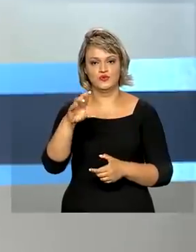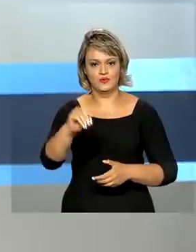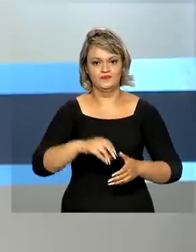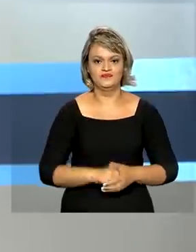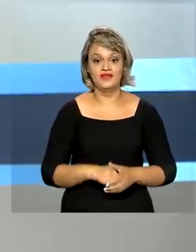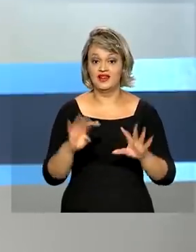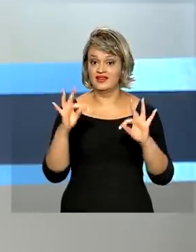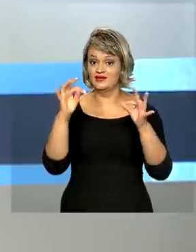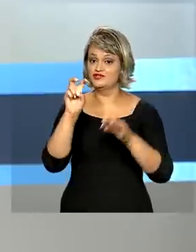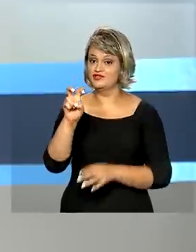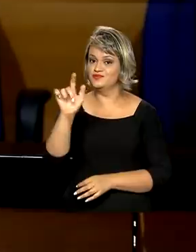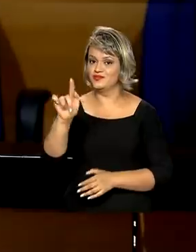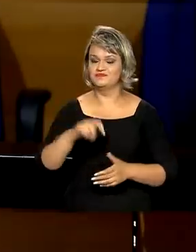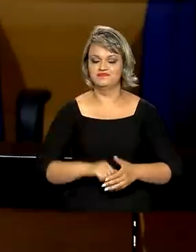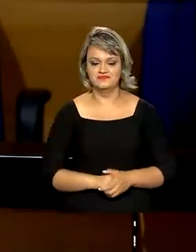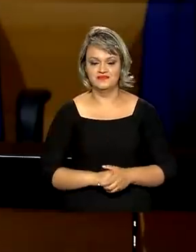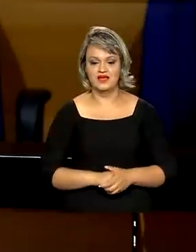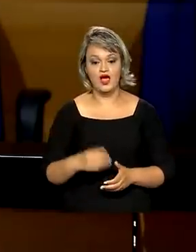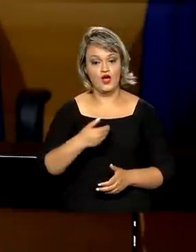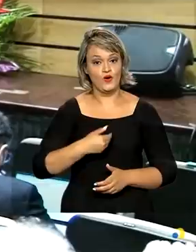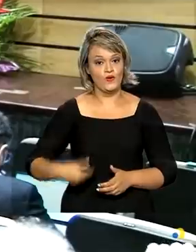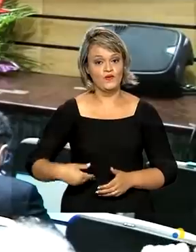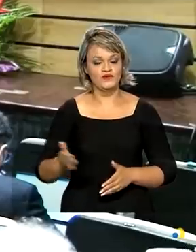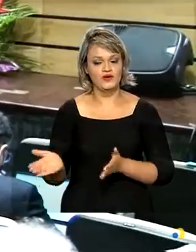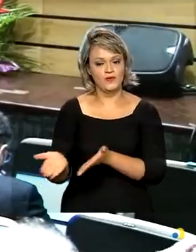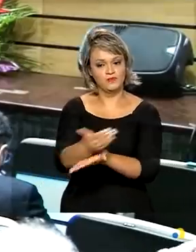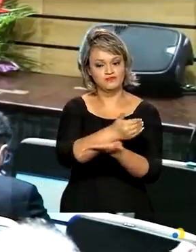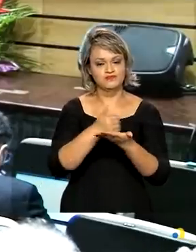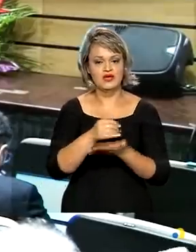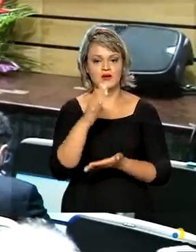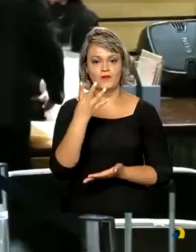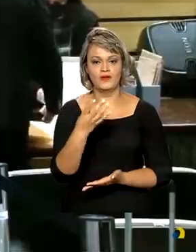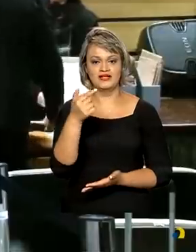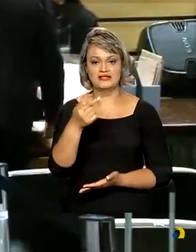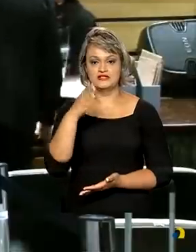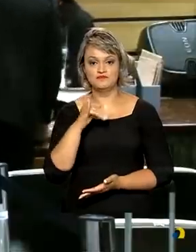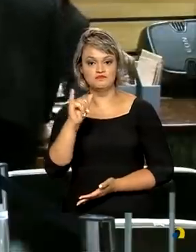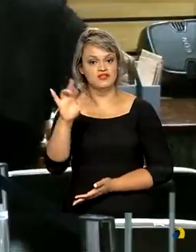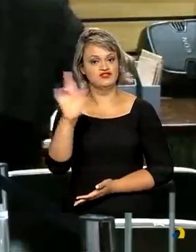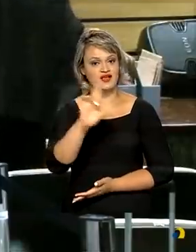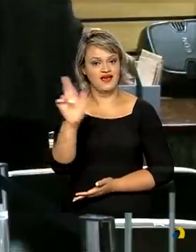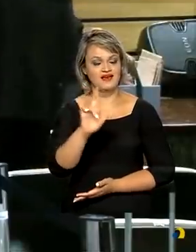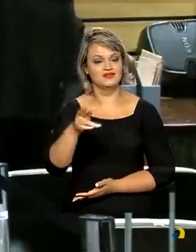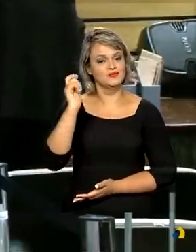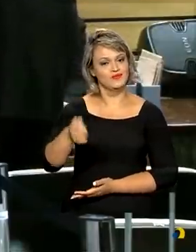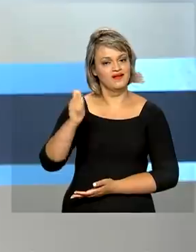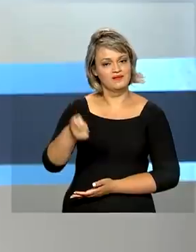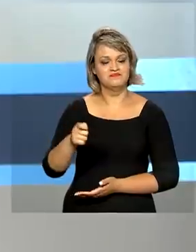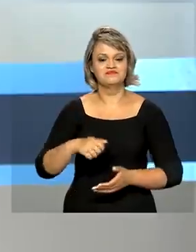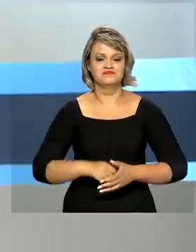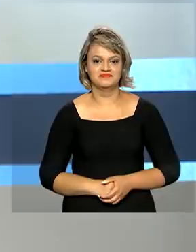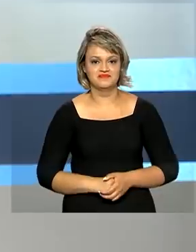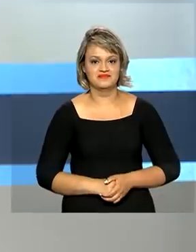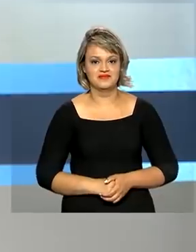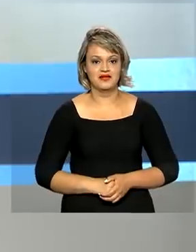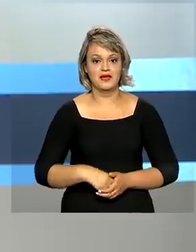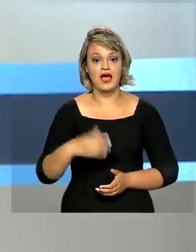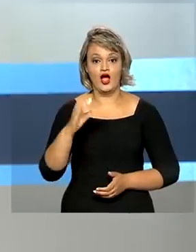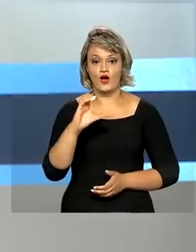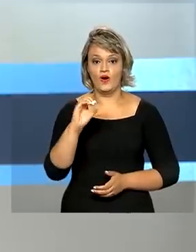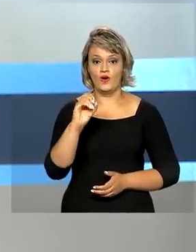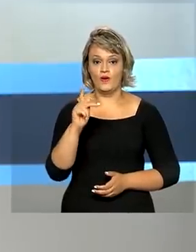Tecnologia 5G, governo federal arrecada mais de 47 bilhões de reais no leilão. E na